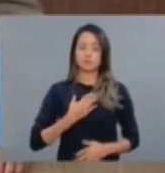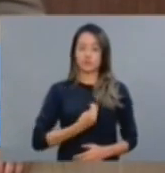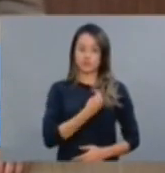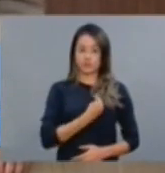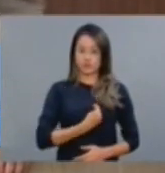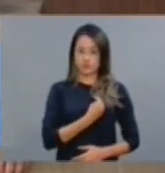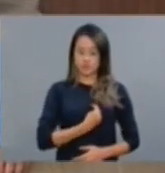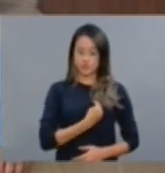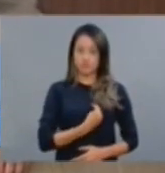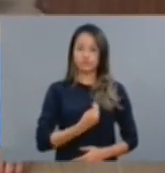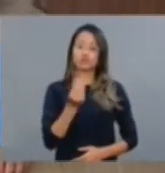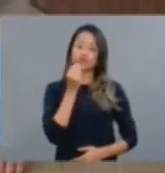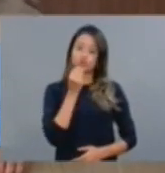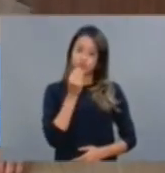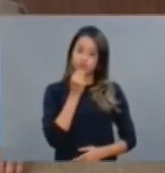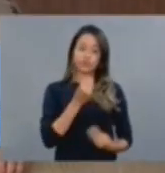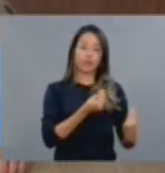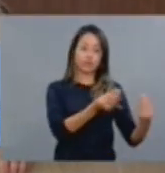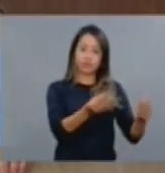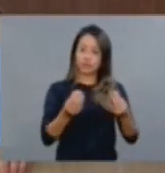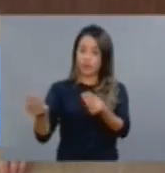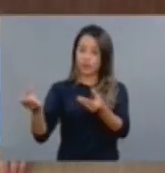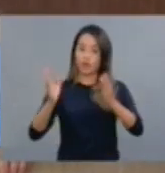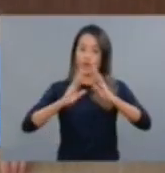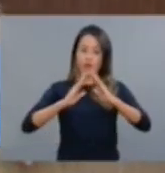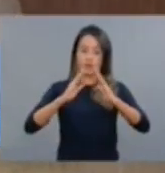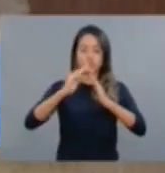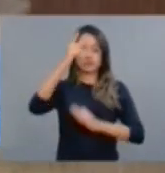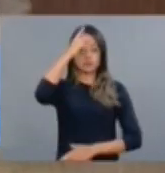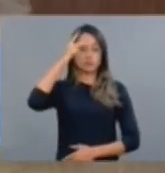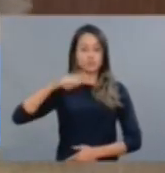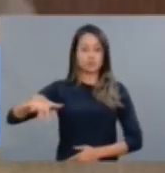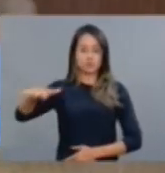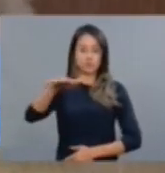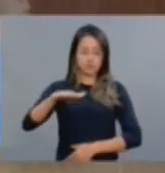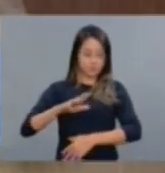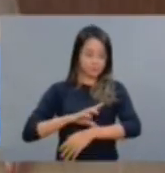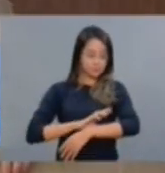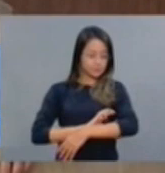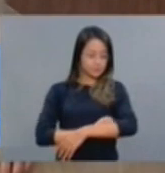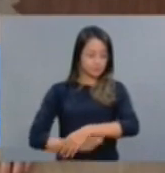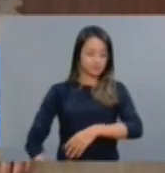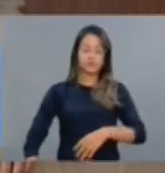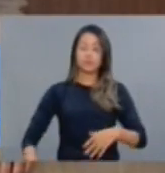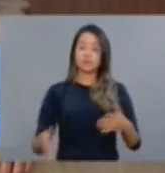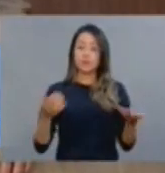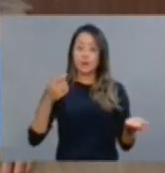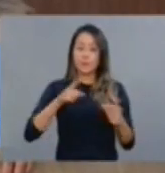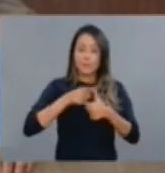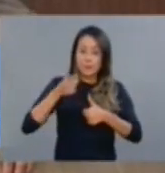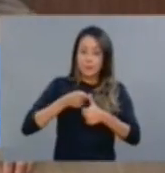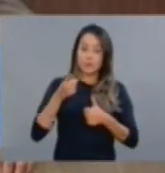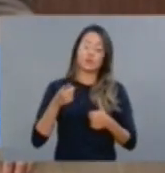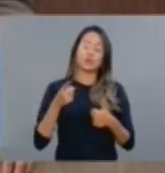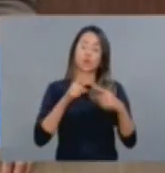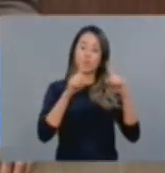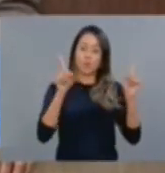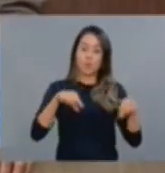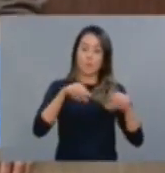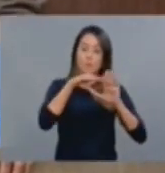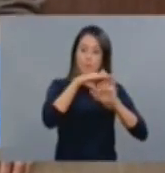essas pessoas através desse programa. Primeiro, o programa Minha Casa Minha Vida, para as pessoas